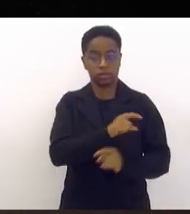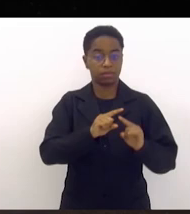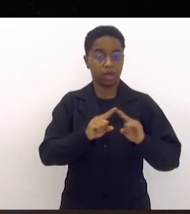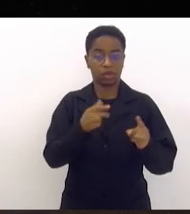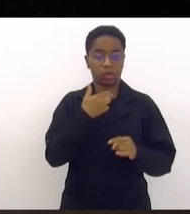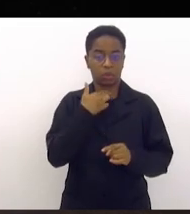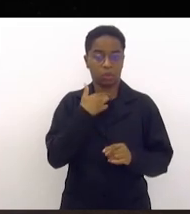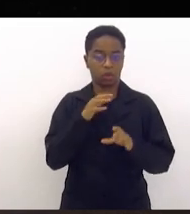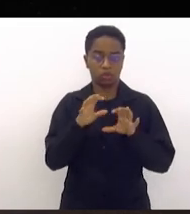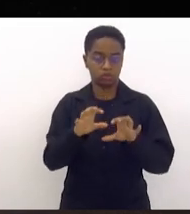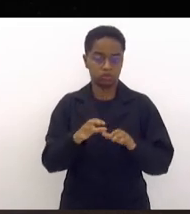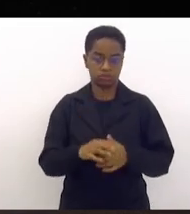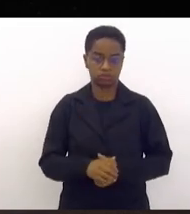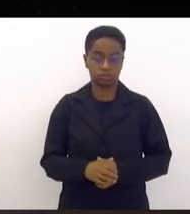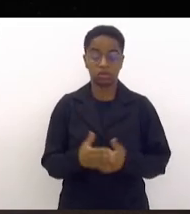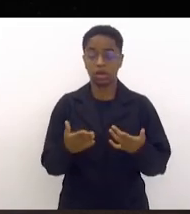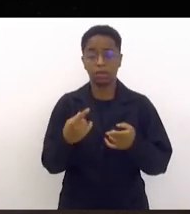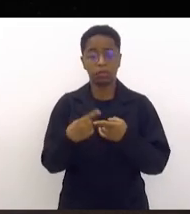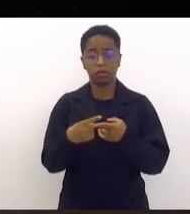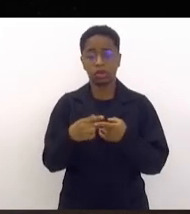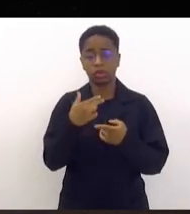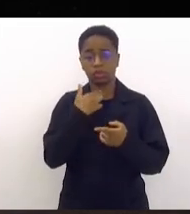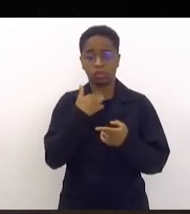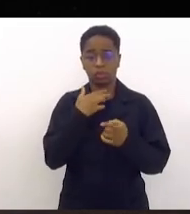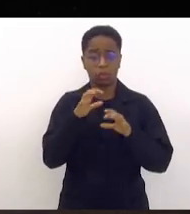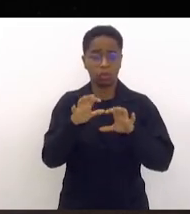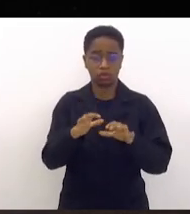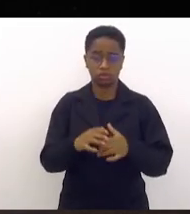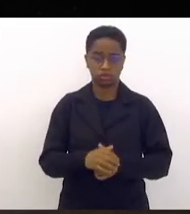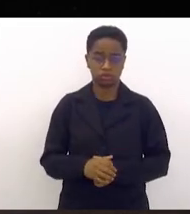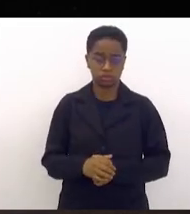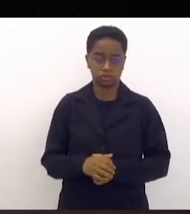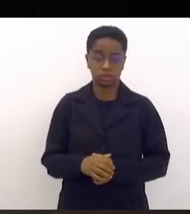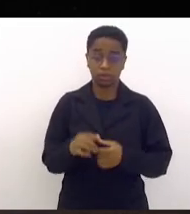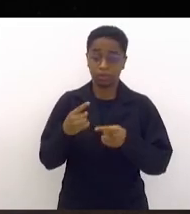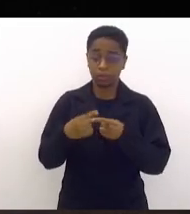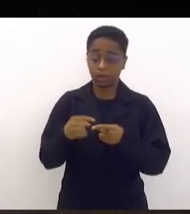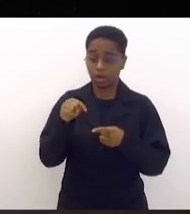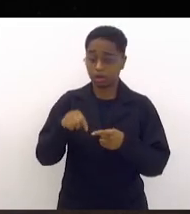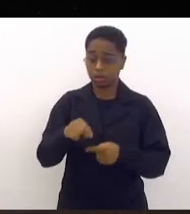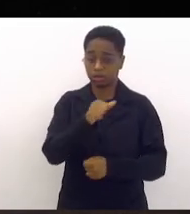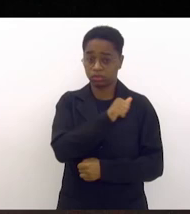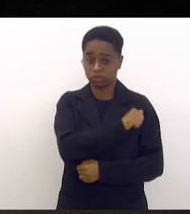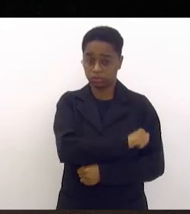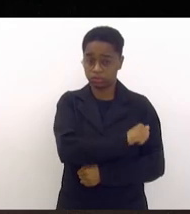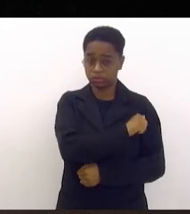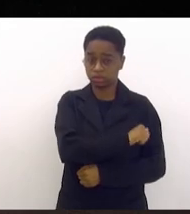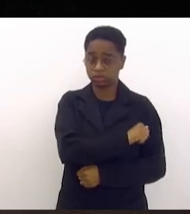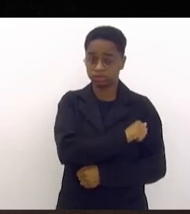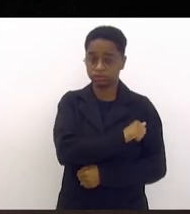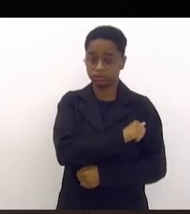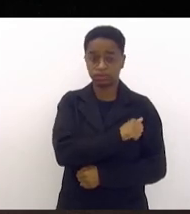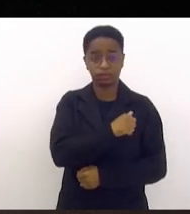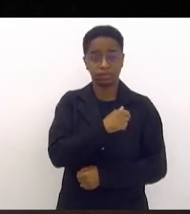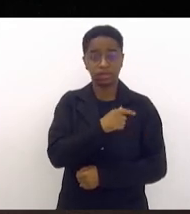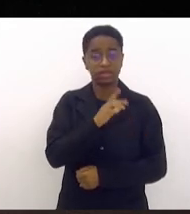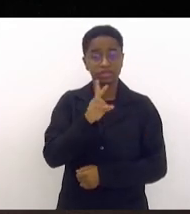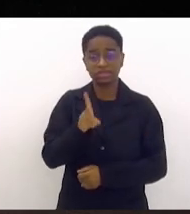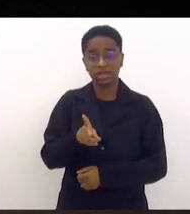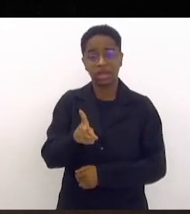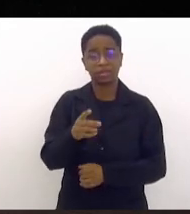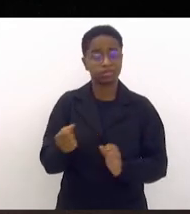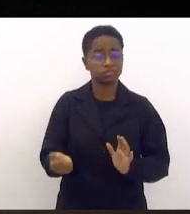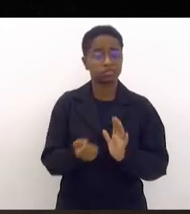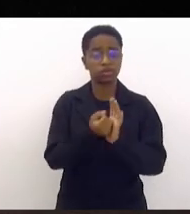assim. E por que que não deveria ser assim? Porque o Estado do Rio de Janeiro sempre foi, historicamente,